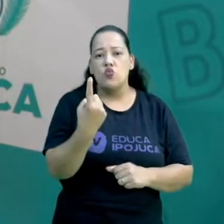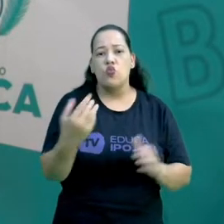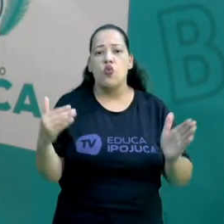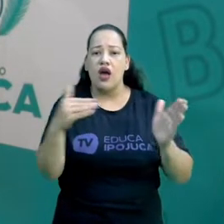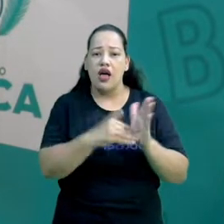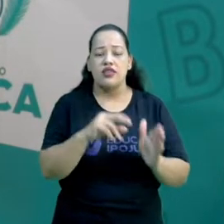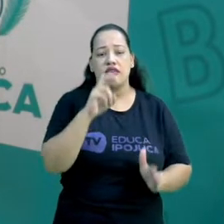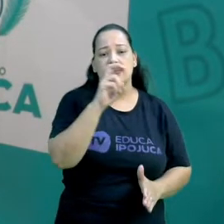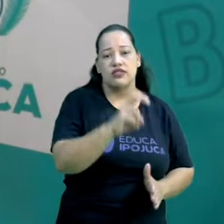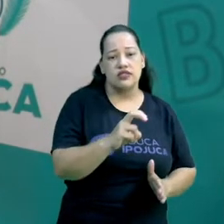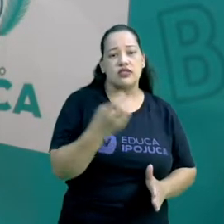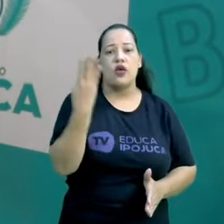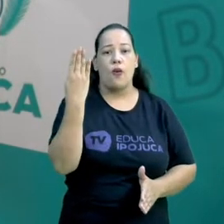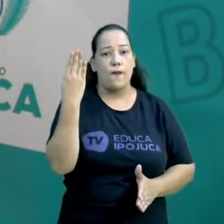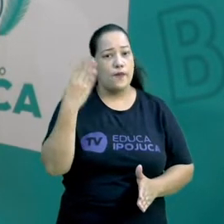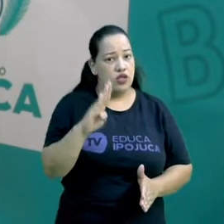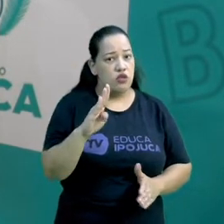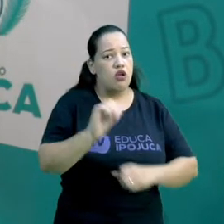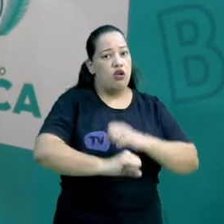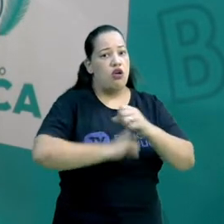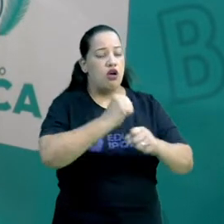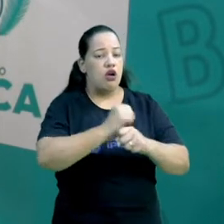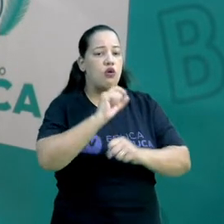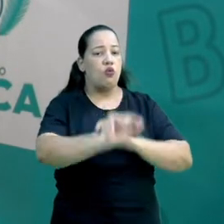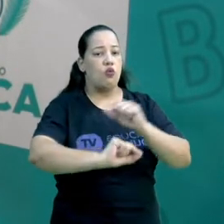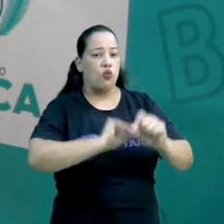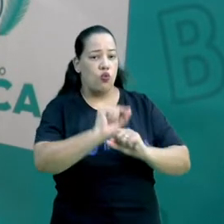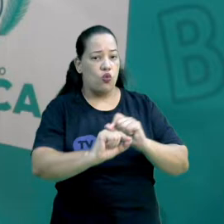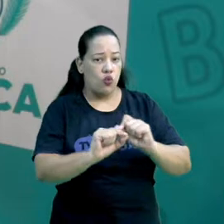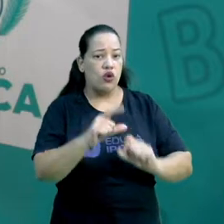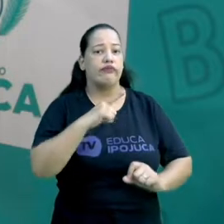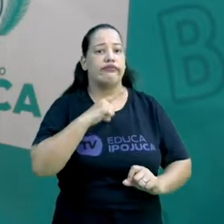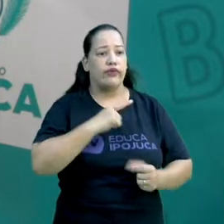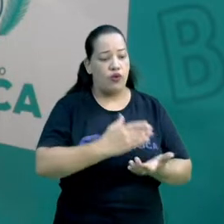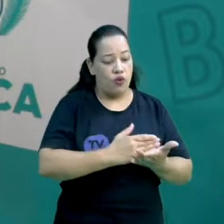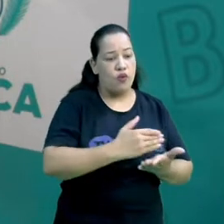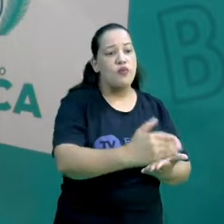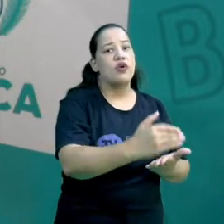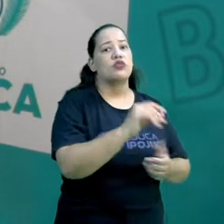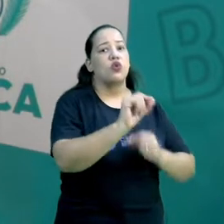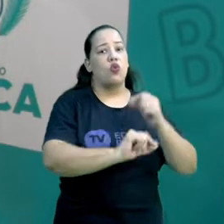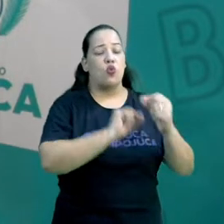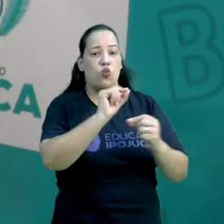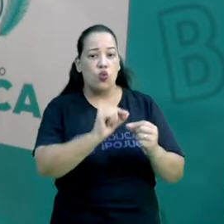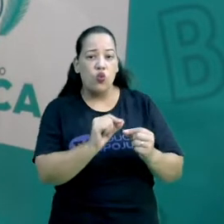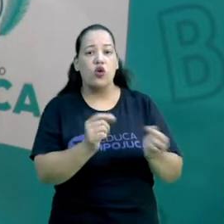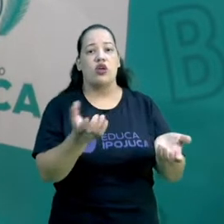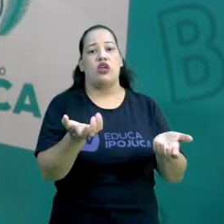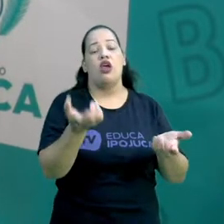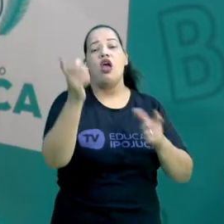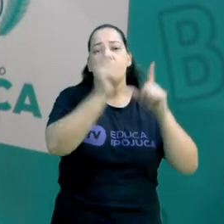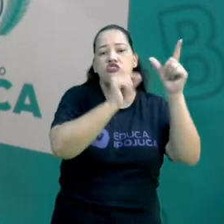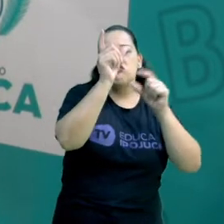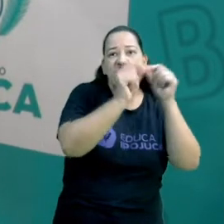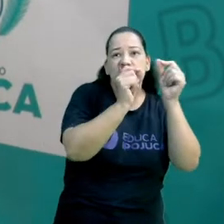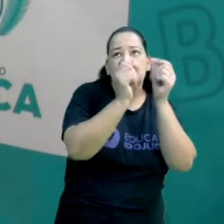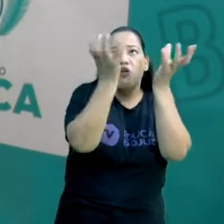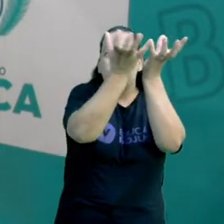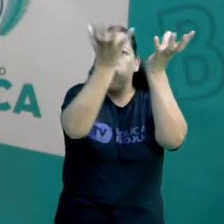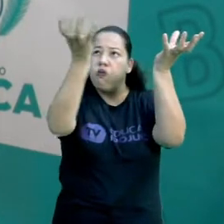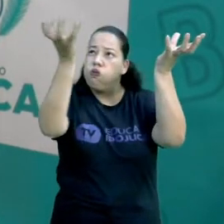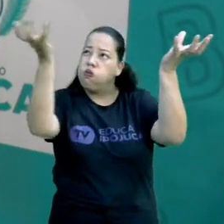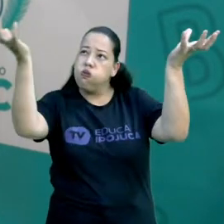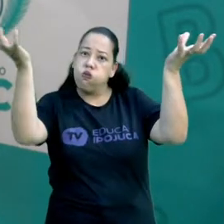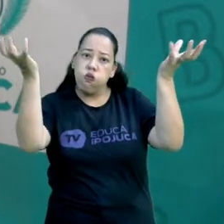bilhões de anos, o grupo de esteira dão origem às galáxias. Como assim, professor, as galáxias? As galáxias é como se fosse um